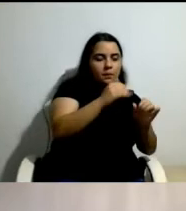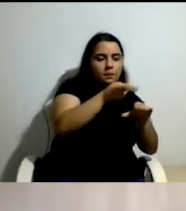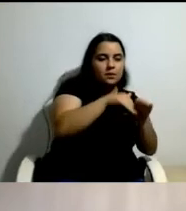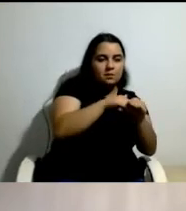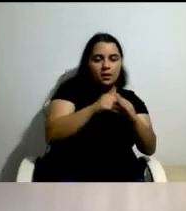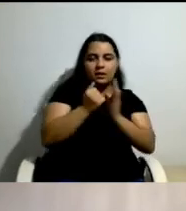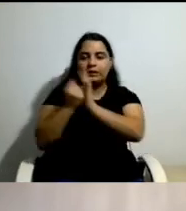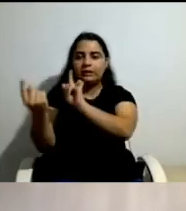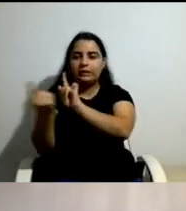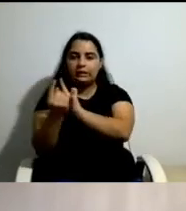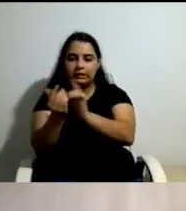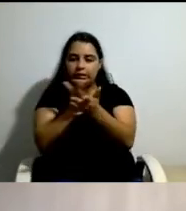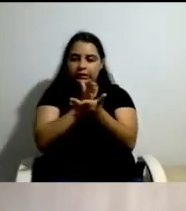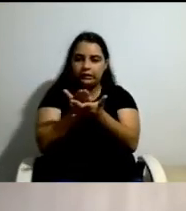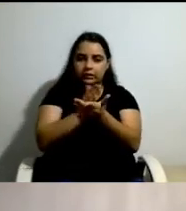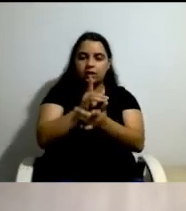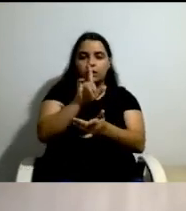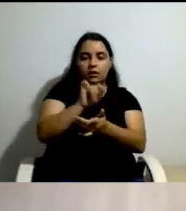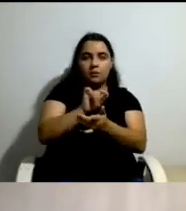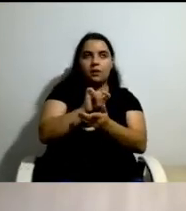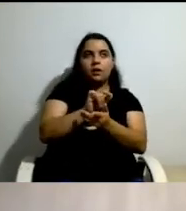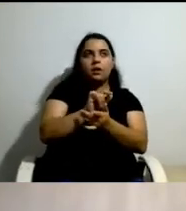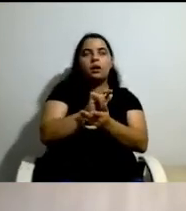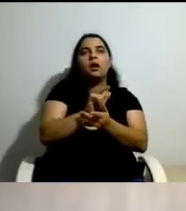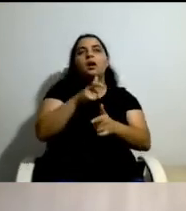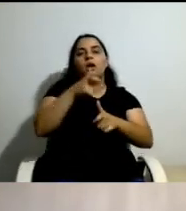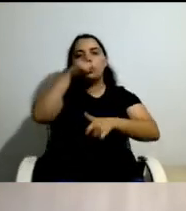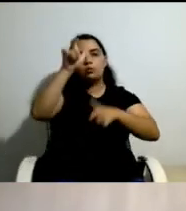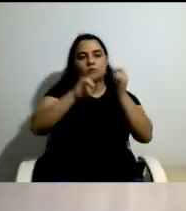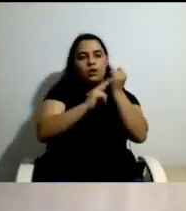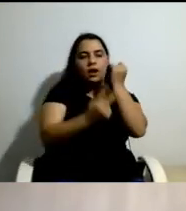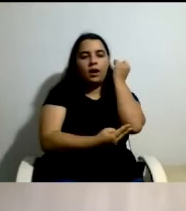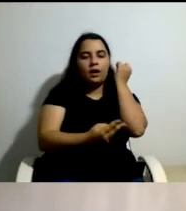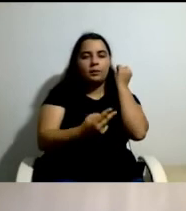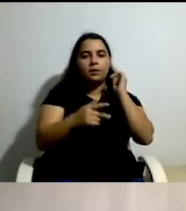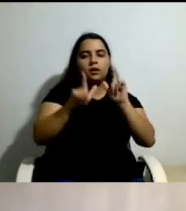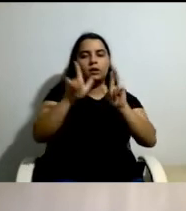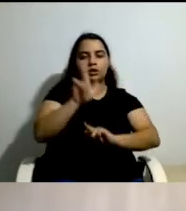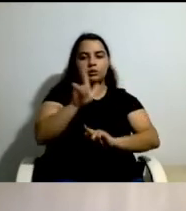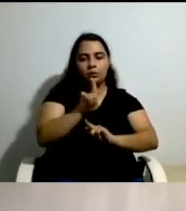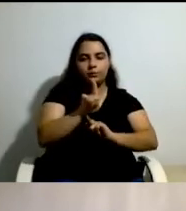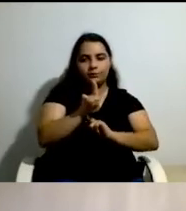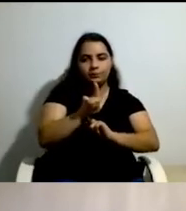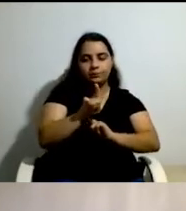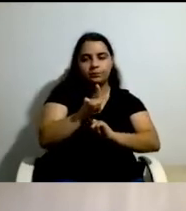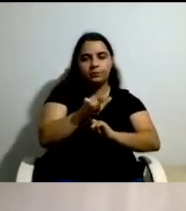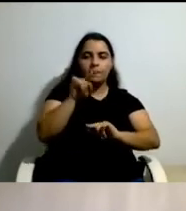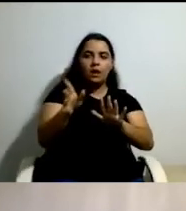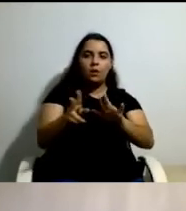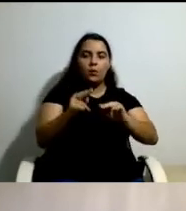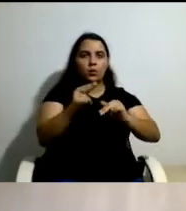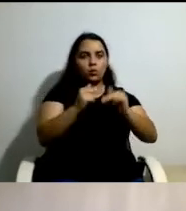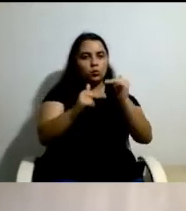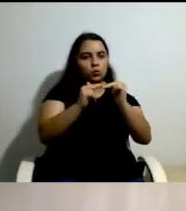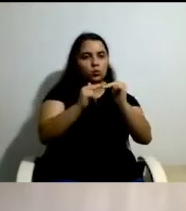da Câmara Municipal de Lisboa. Portanto, estava estruturada em torno de uma forte autonomia das